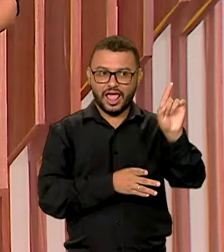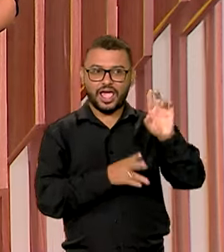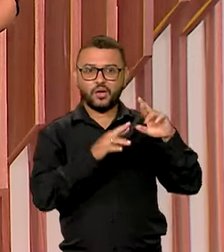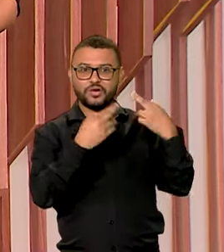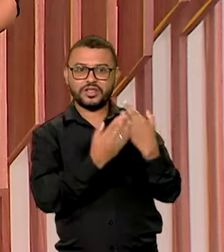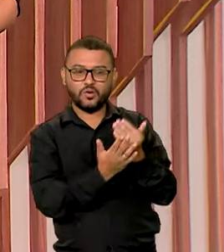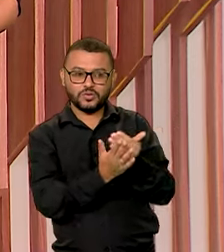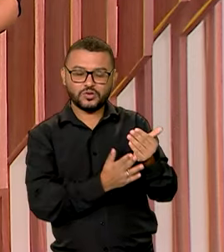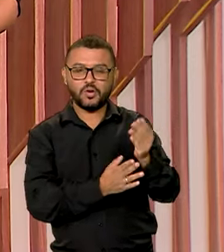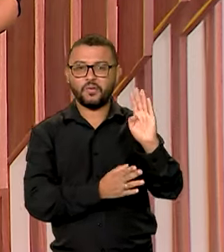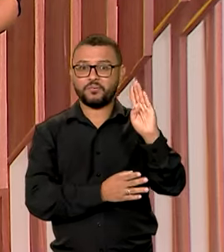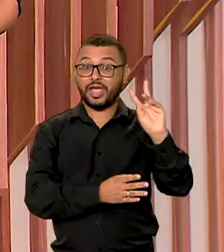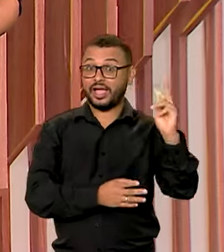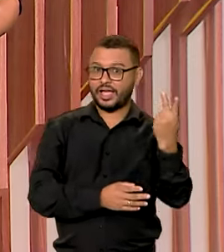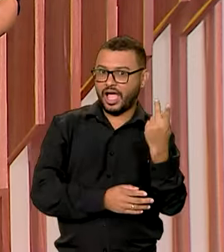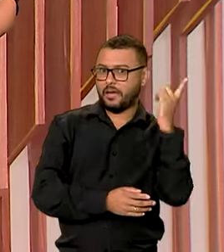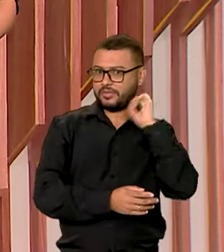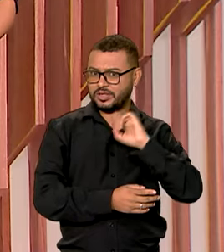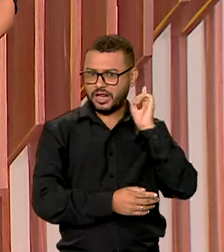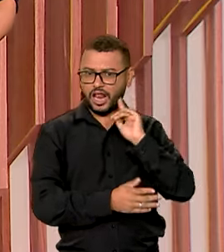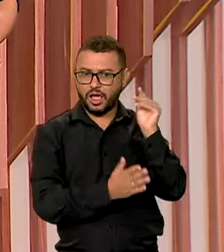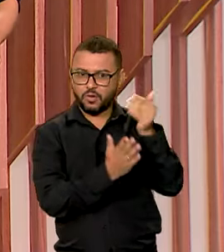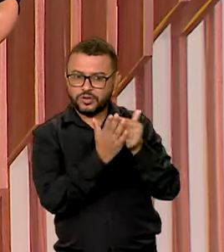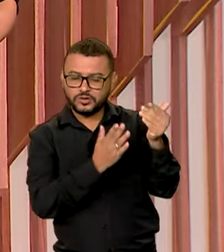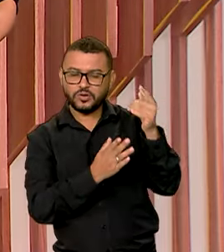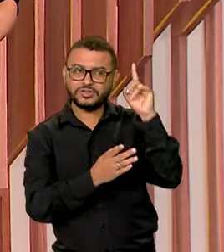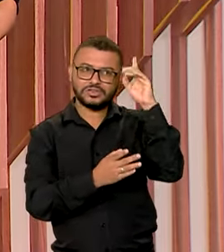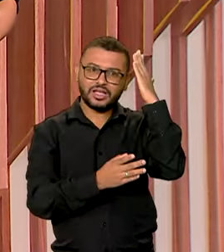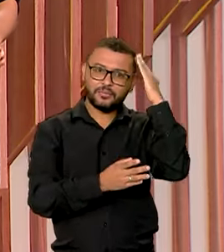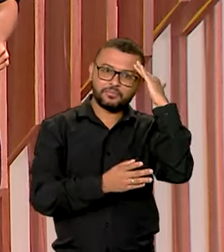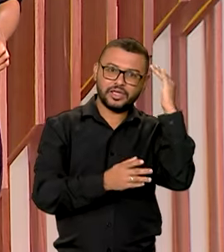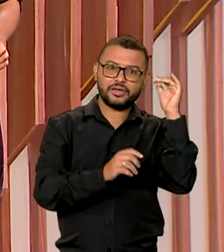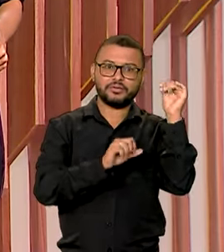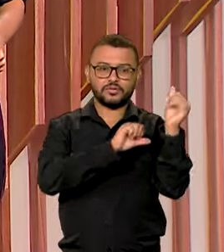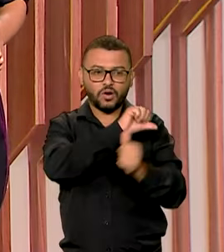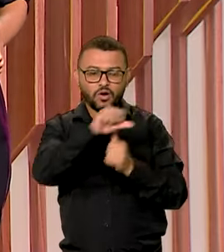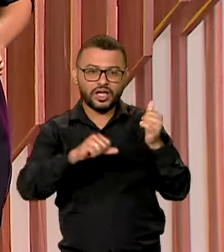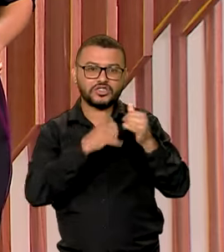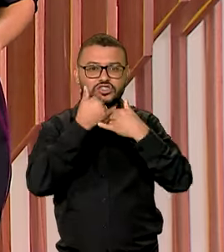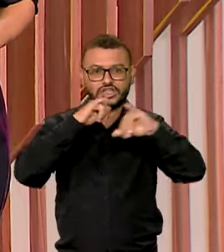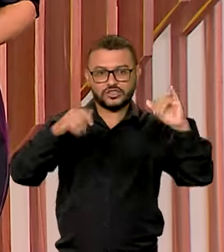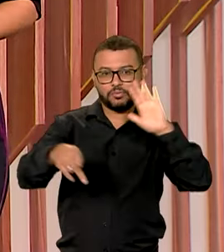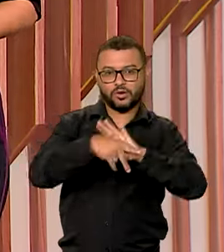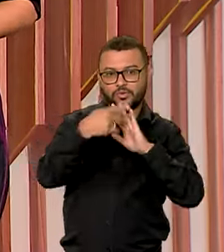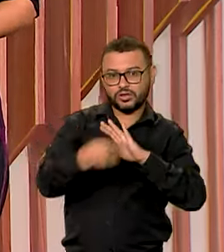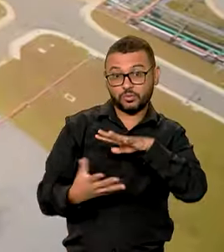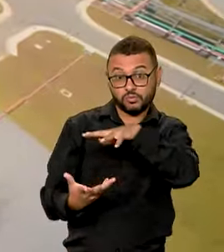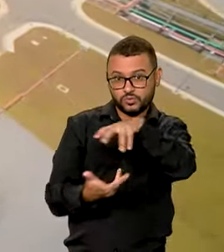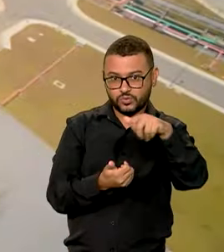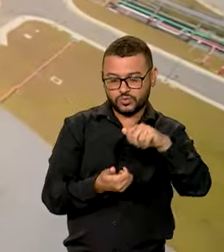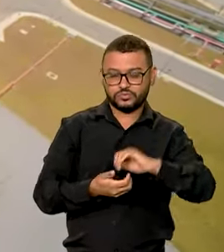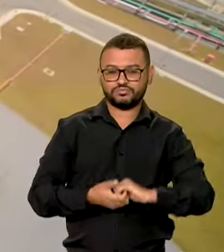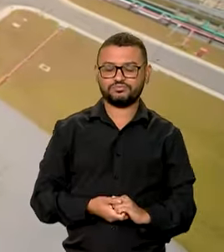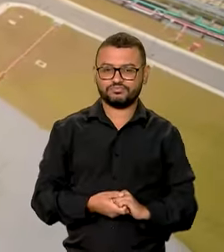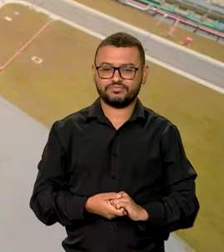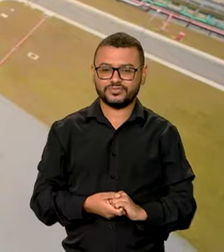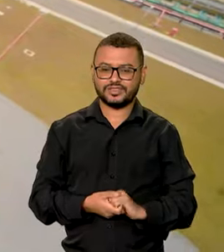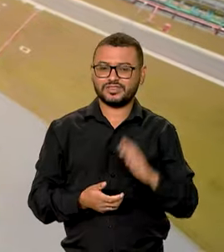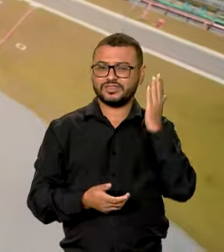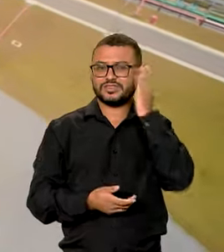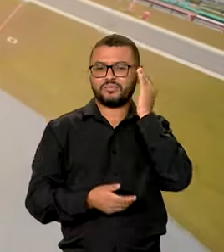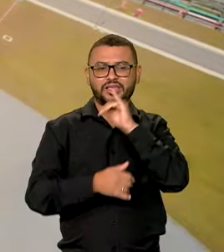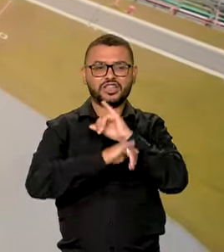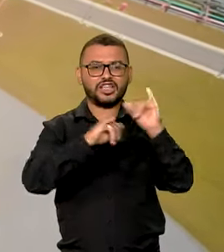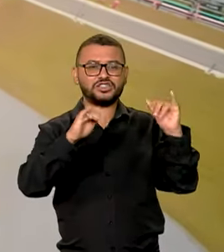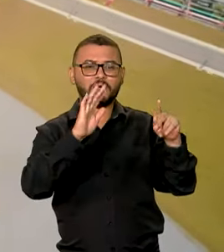Horizonte, Minas Gerais, discutiu o desafio da transição energética para o mundo e para o Brasil. A transição